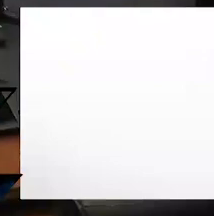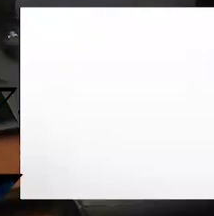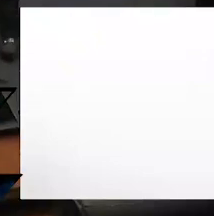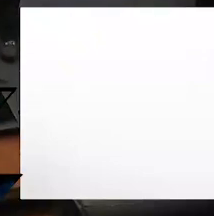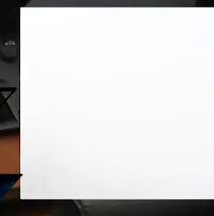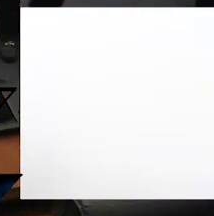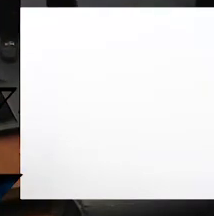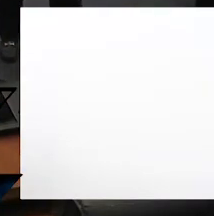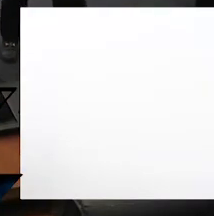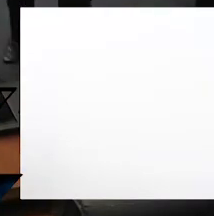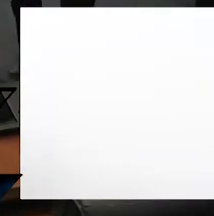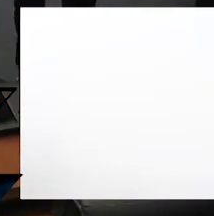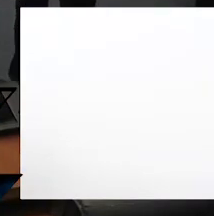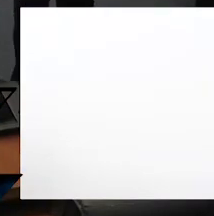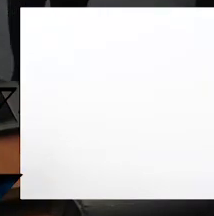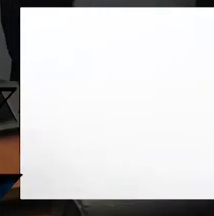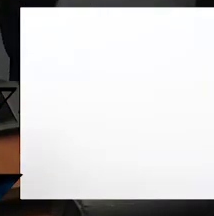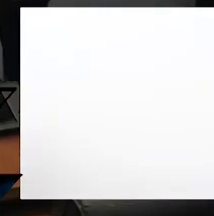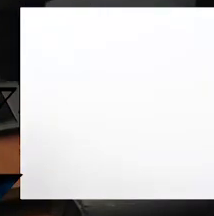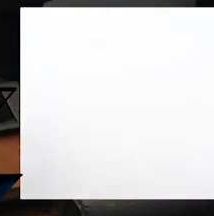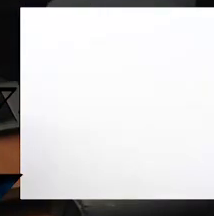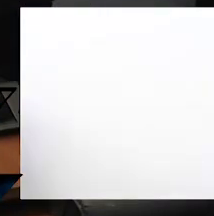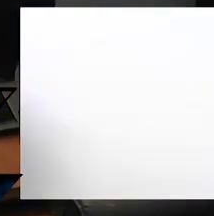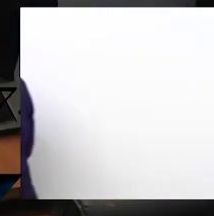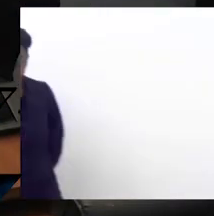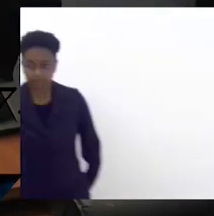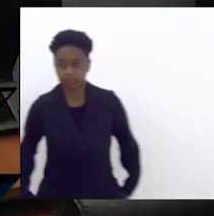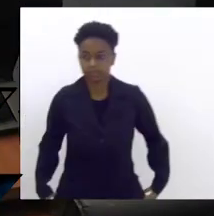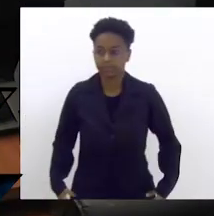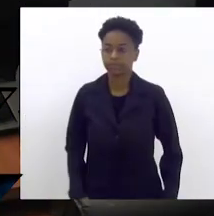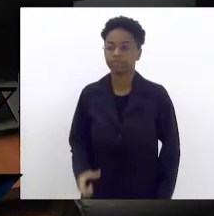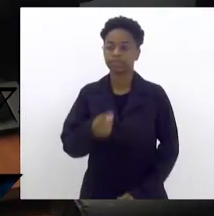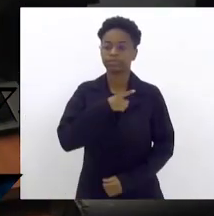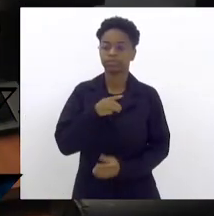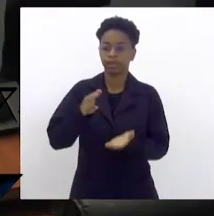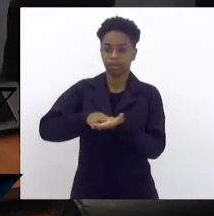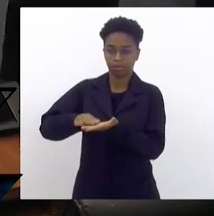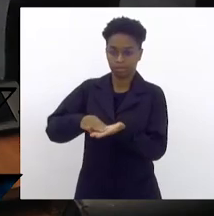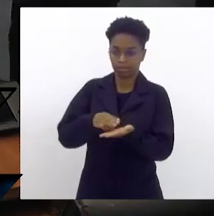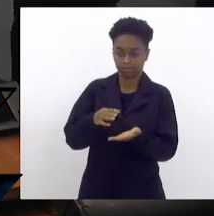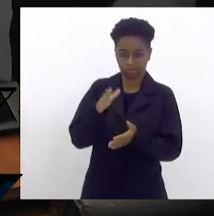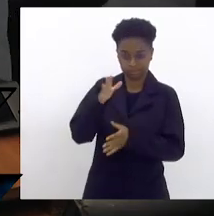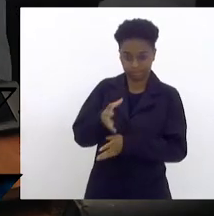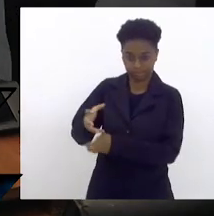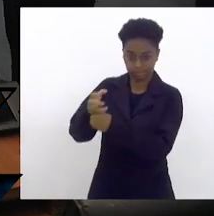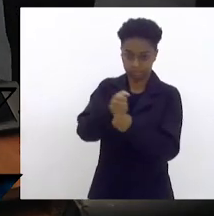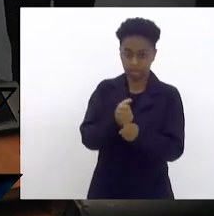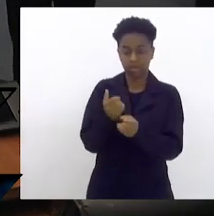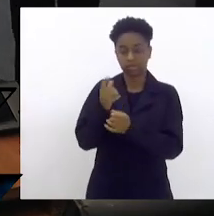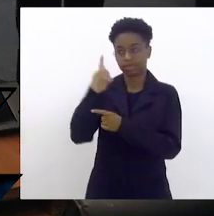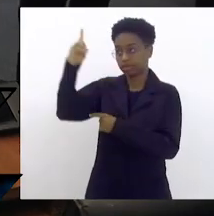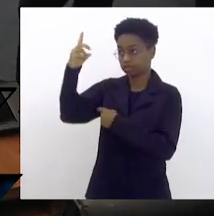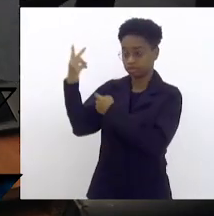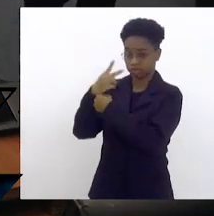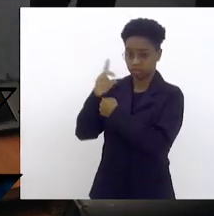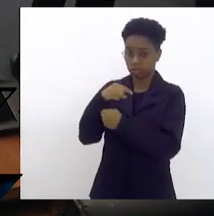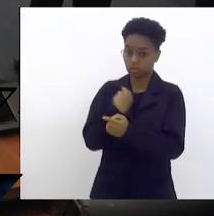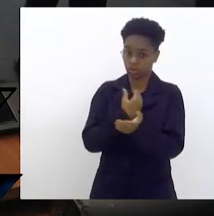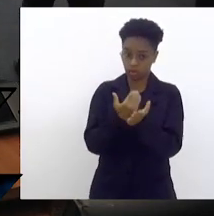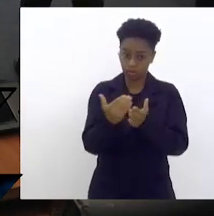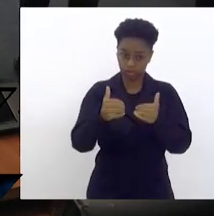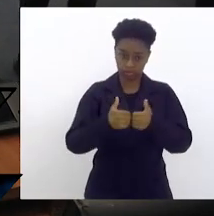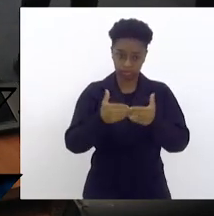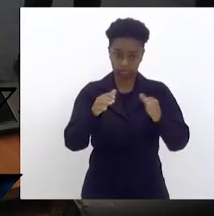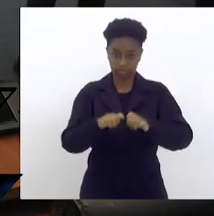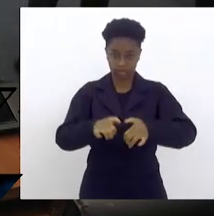Havendo o número legal e sobre a proteção de Deus, iniciamos nosso trabalho. Está aberta a sessão.